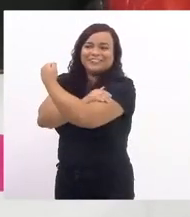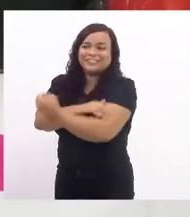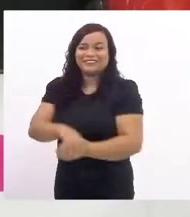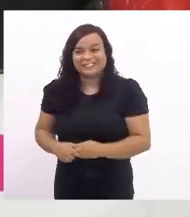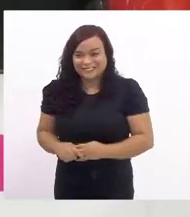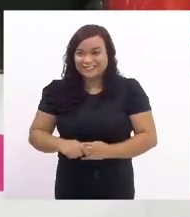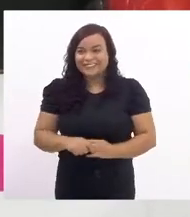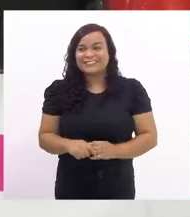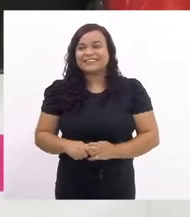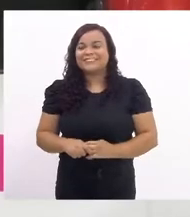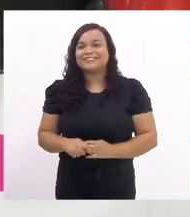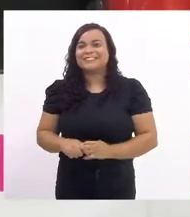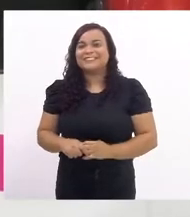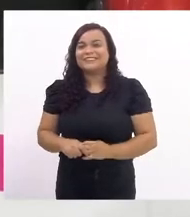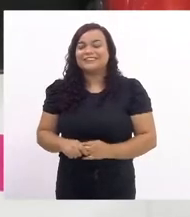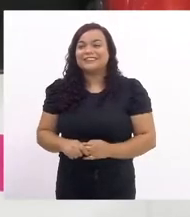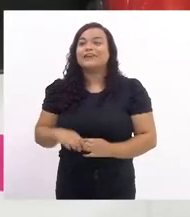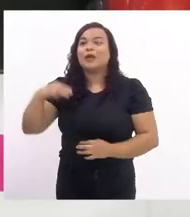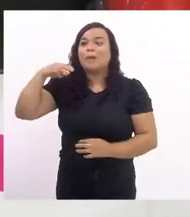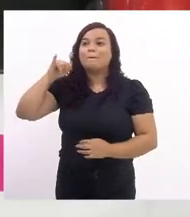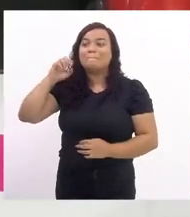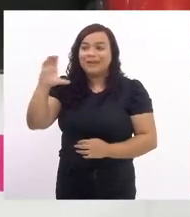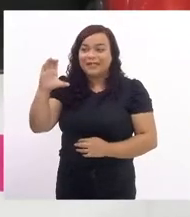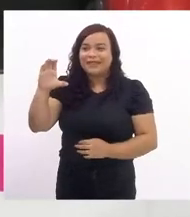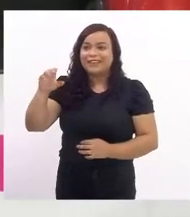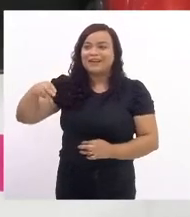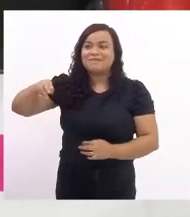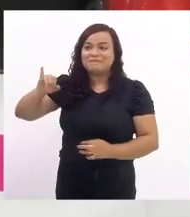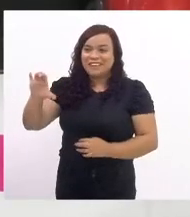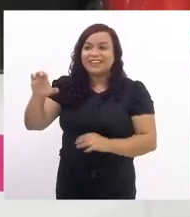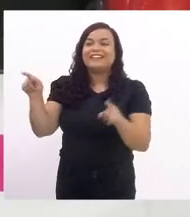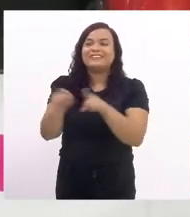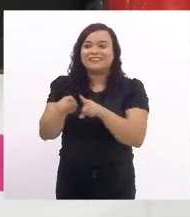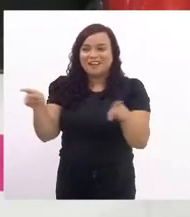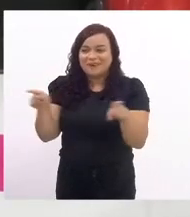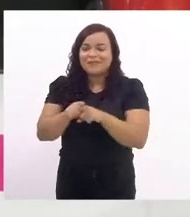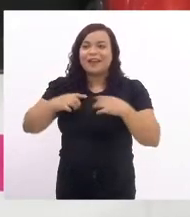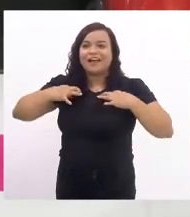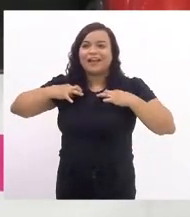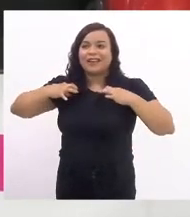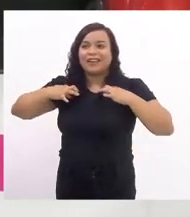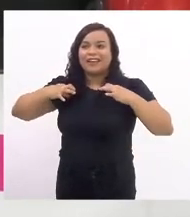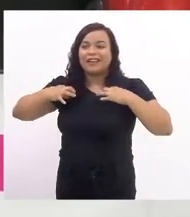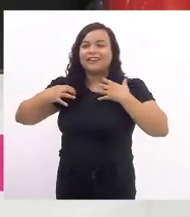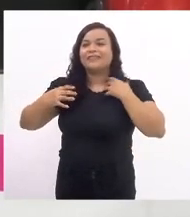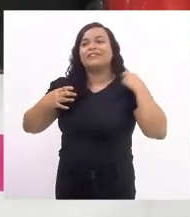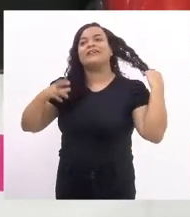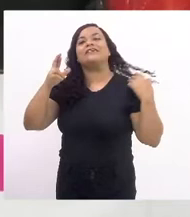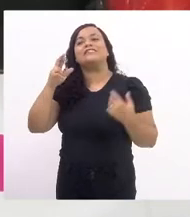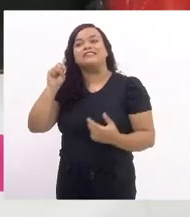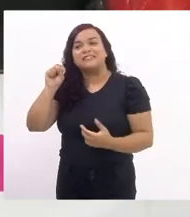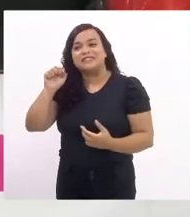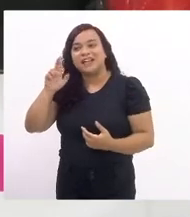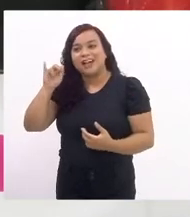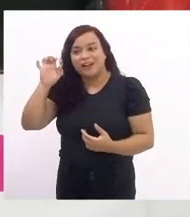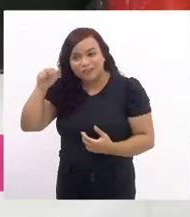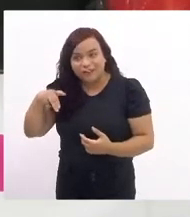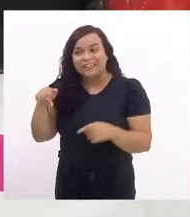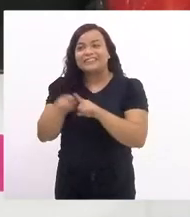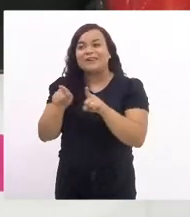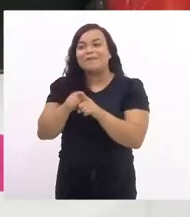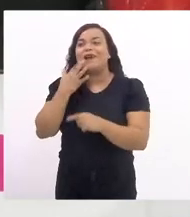veio de feminismo. o Mink também veio de camisa, o Serafim também, com a cor do